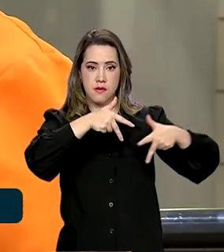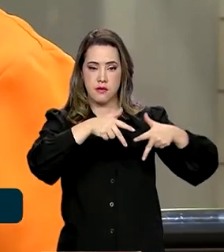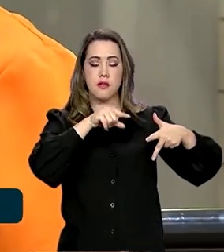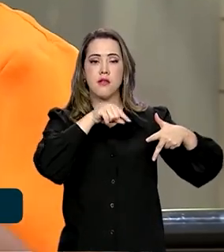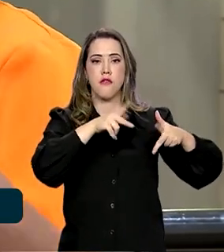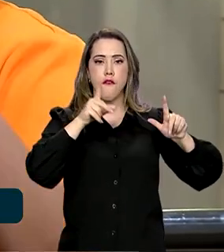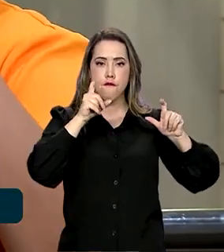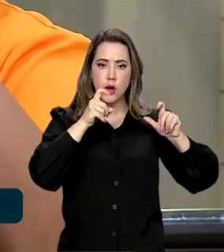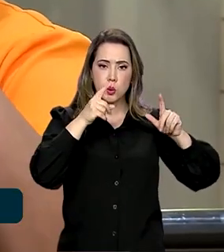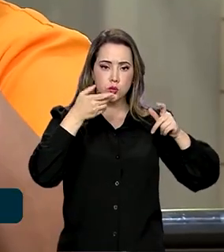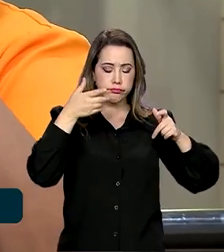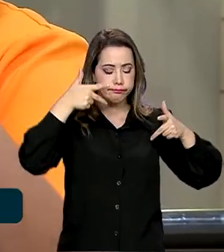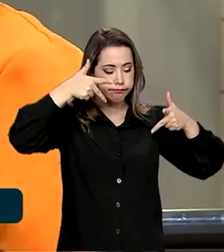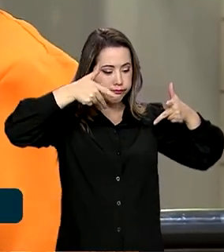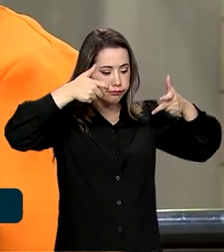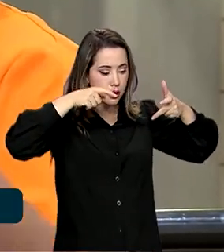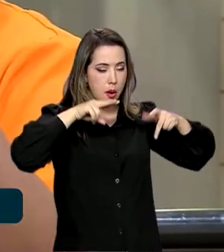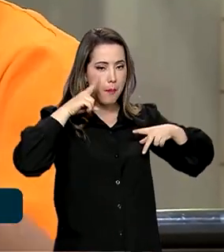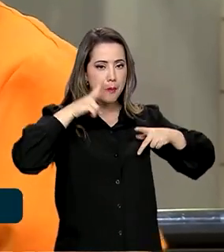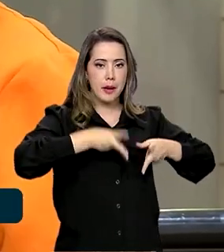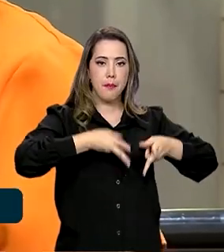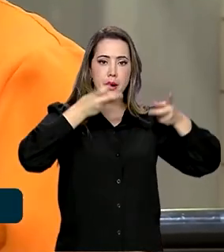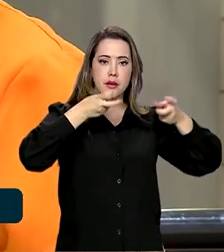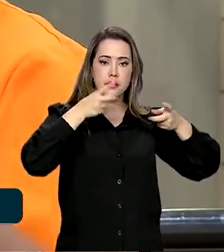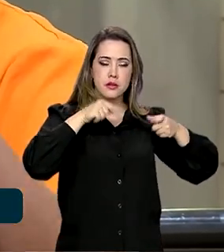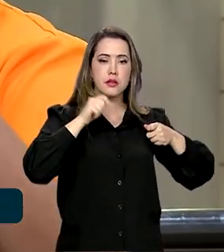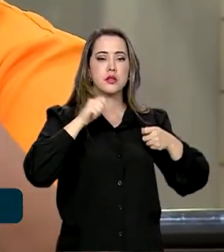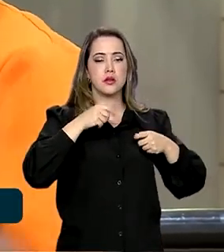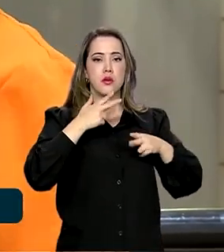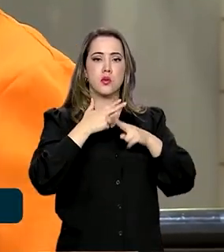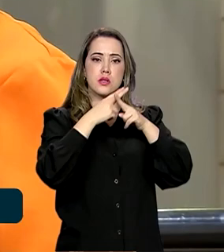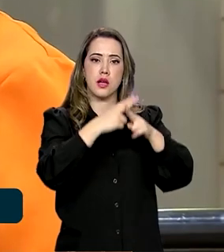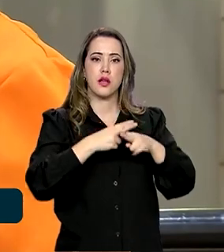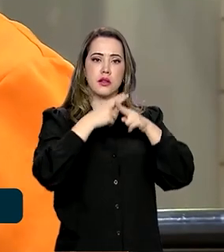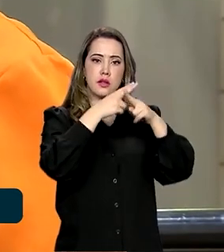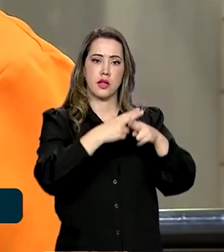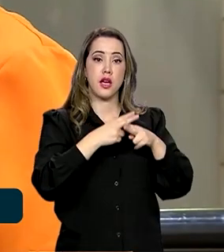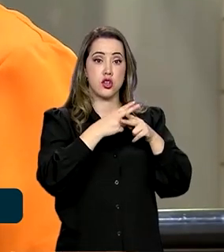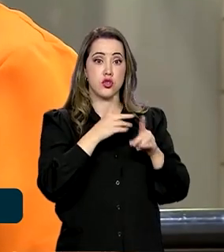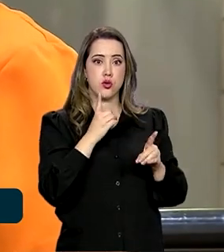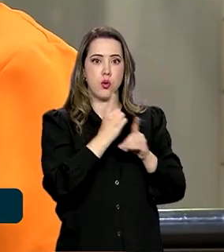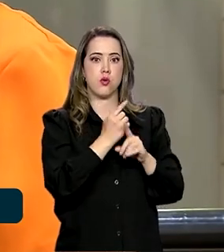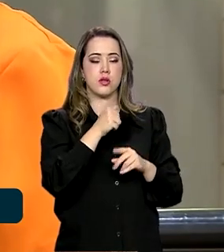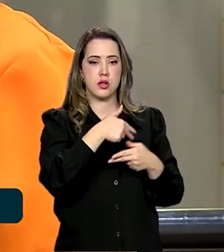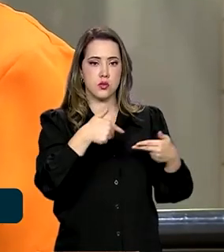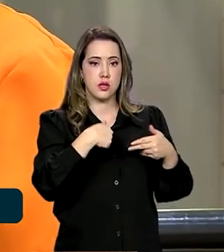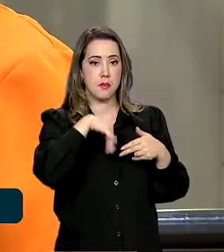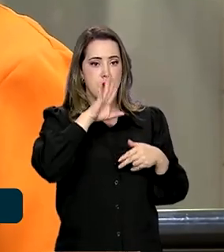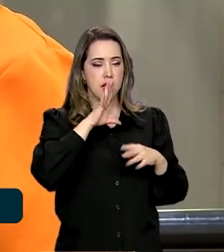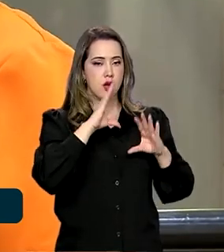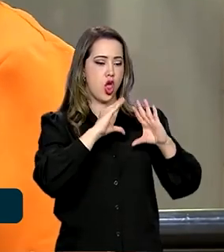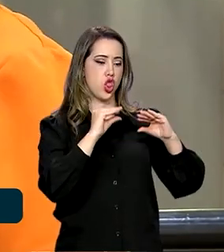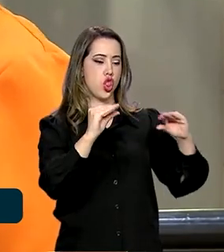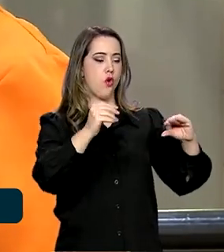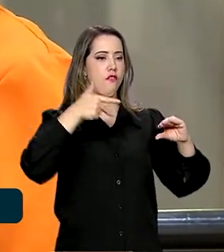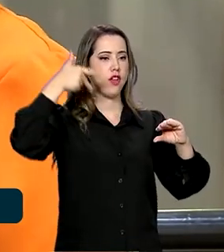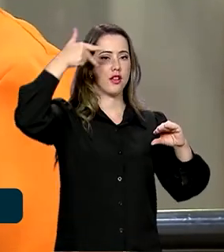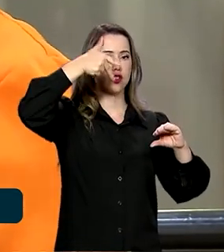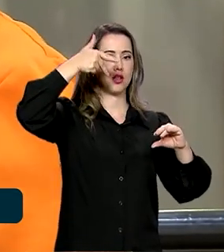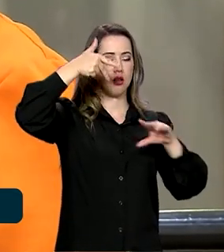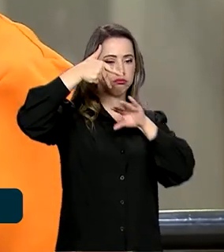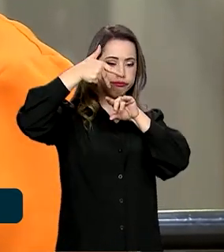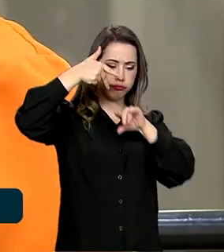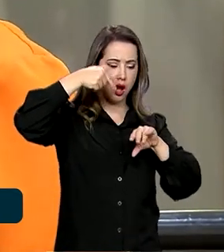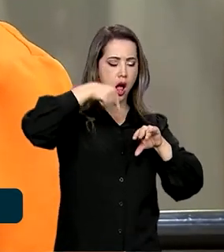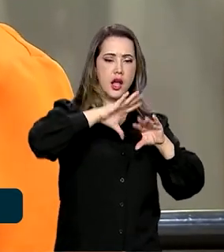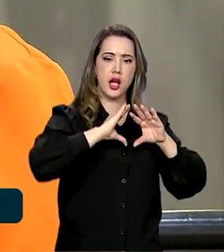imagens que possam o satélite enxergar para além das nuvens, que é uma tecnologia inovadora que nós